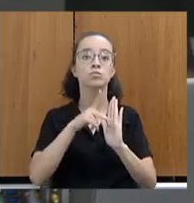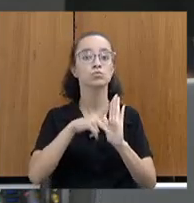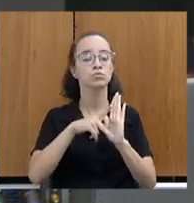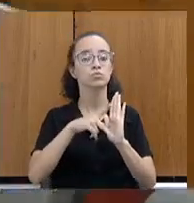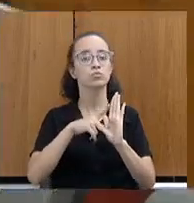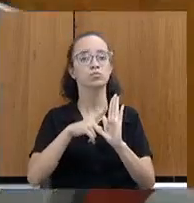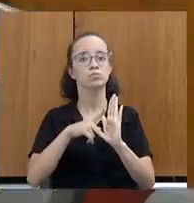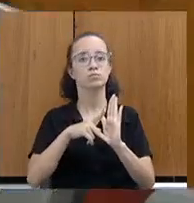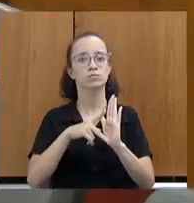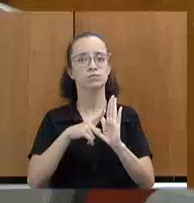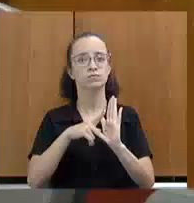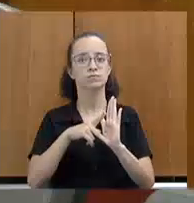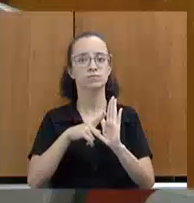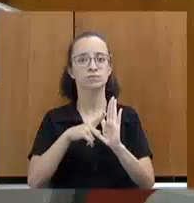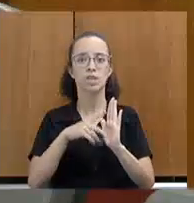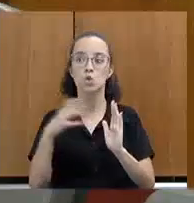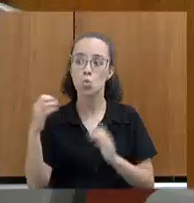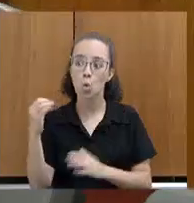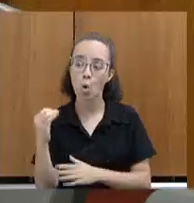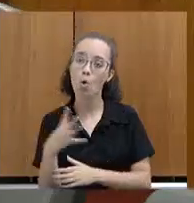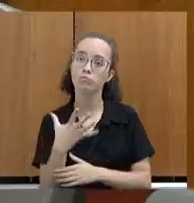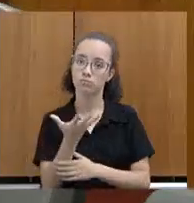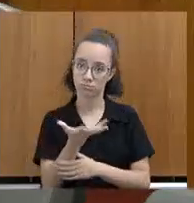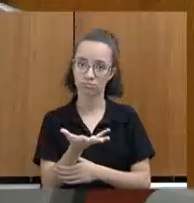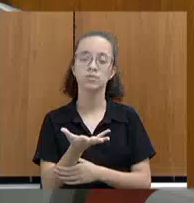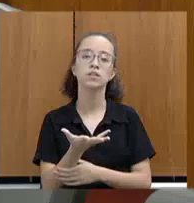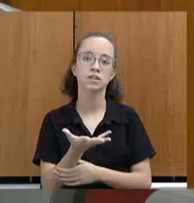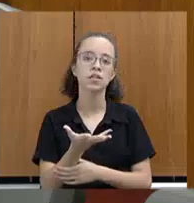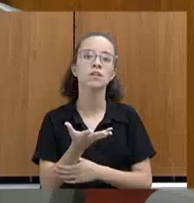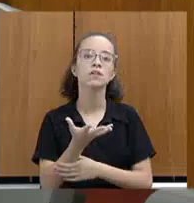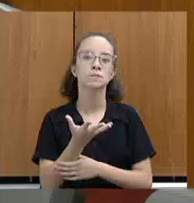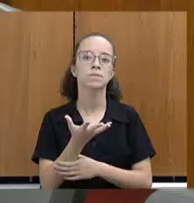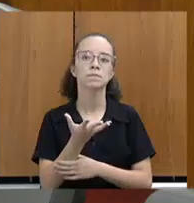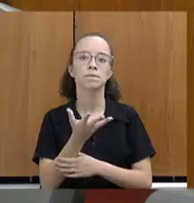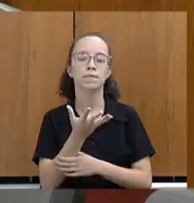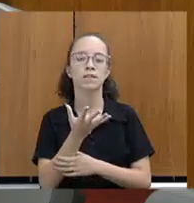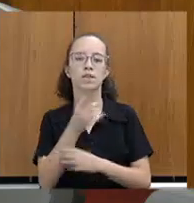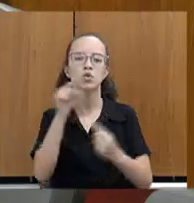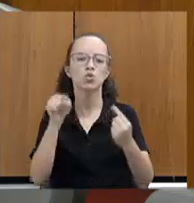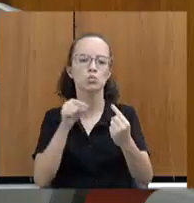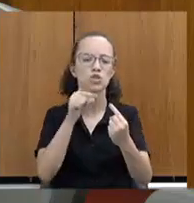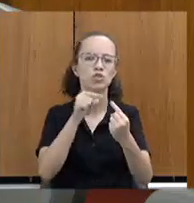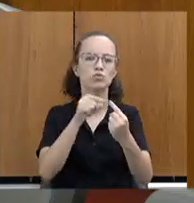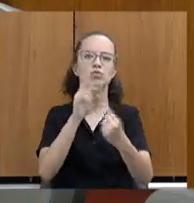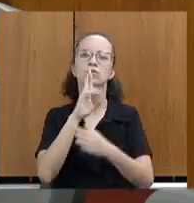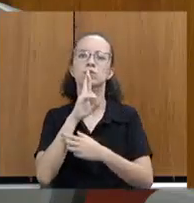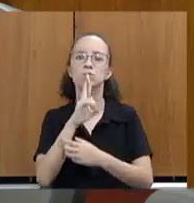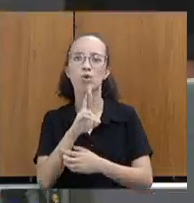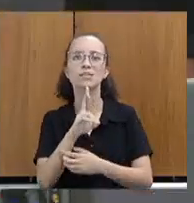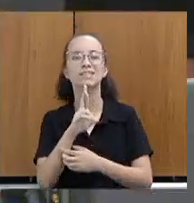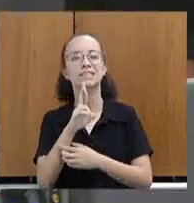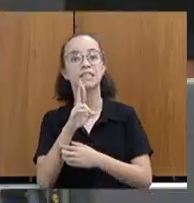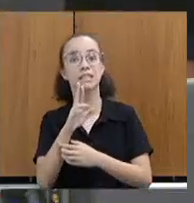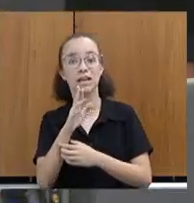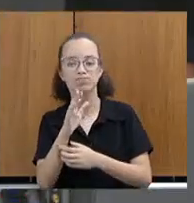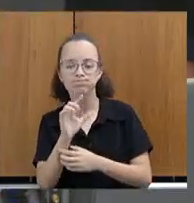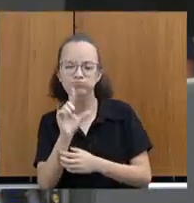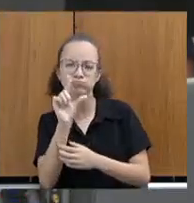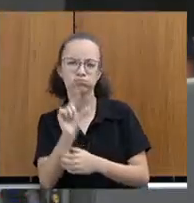muito novos e que os alcances e os resultados obtidos são ainda muito pequenos.